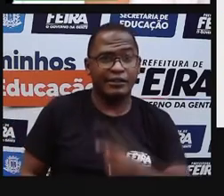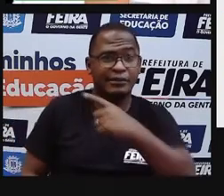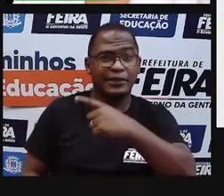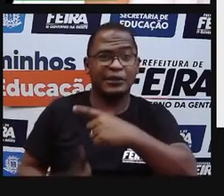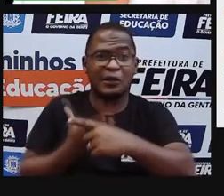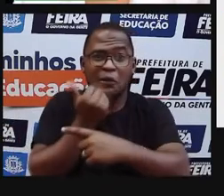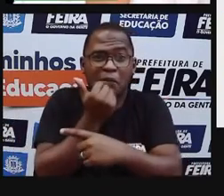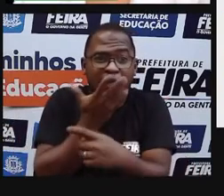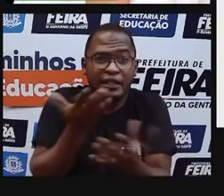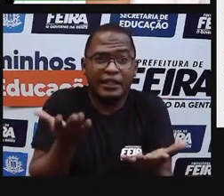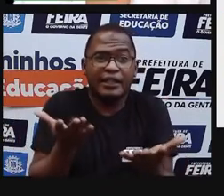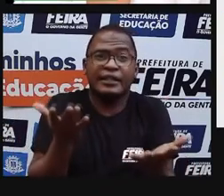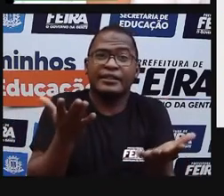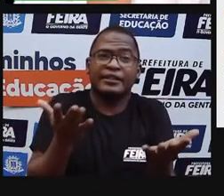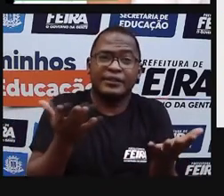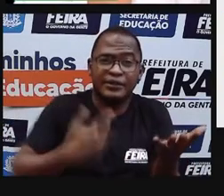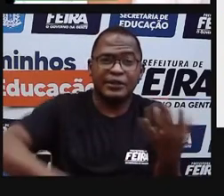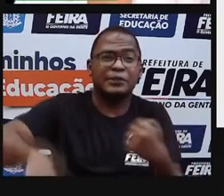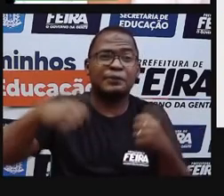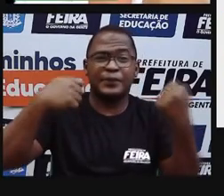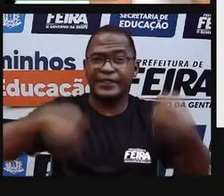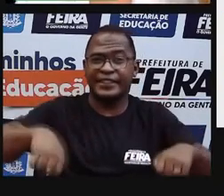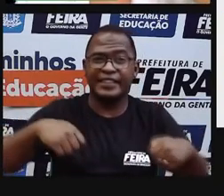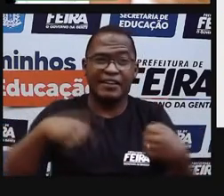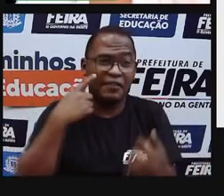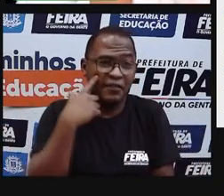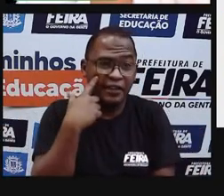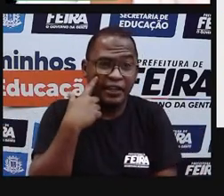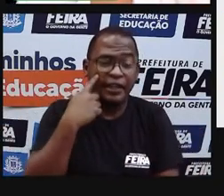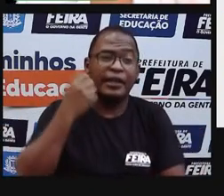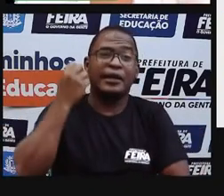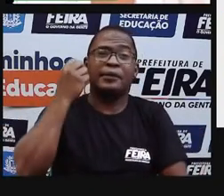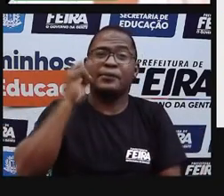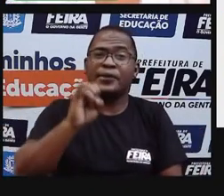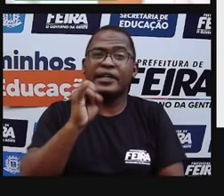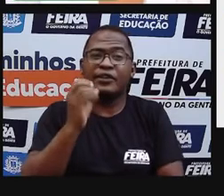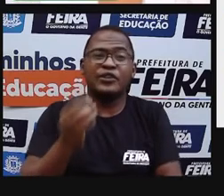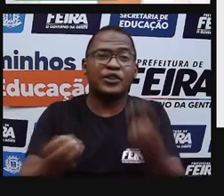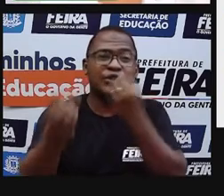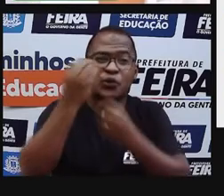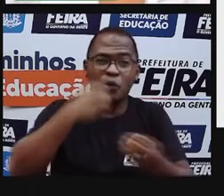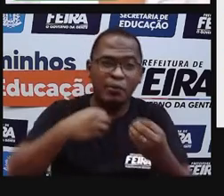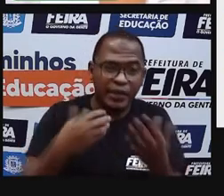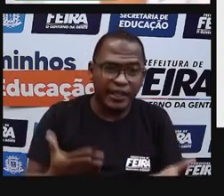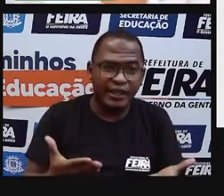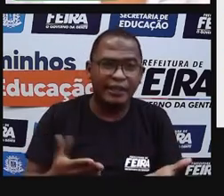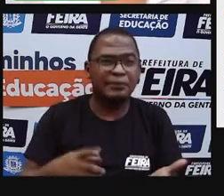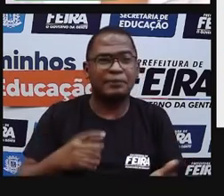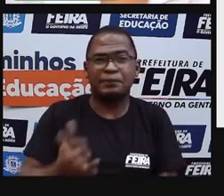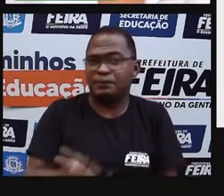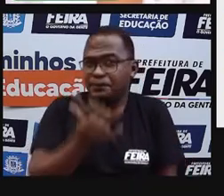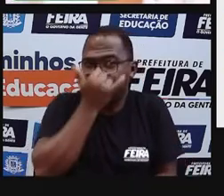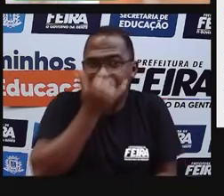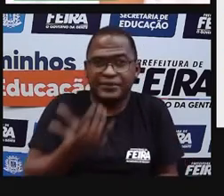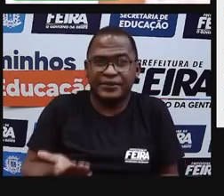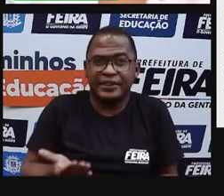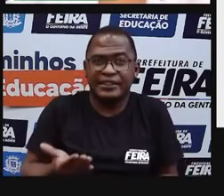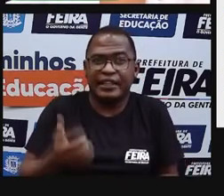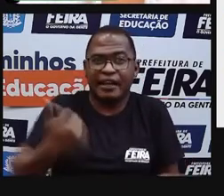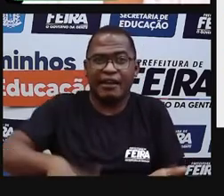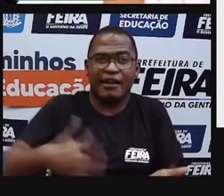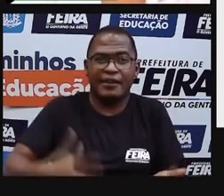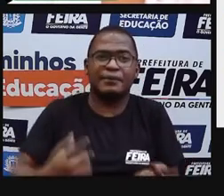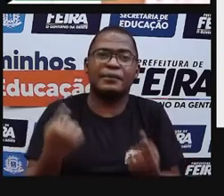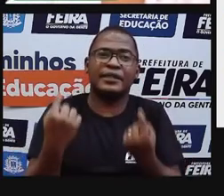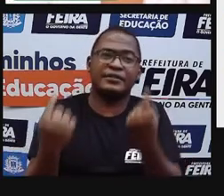Então, vamos ver se esse tipo de alimentação. Ou que vocês têm parecido aí. Né? Às vezes na esquina, no bairro de vocês tem pessoas que